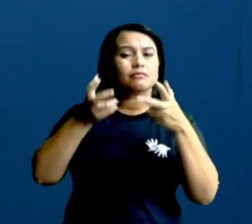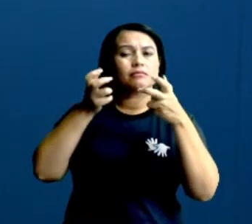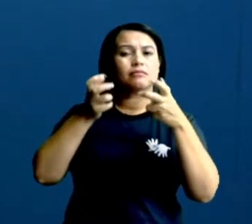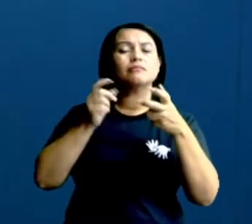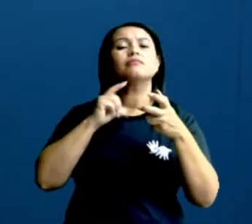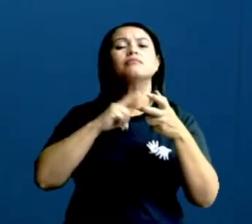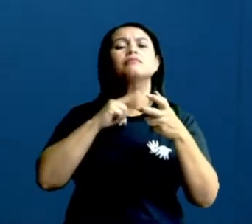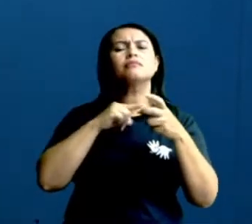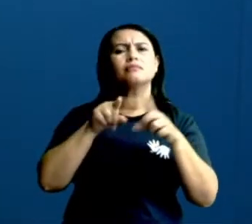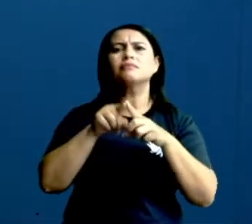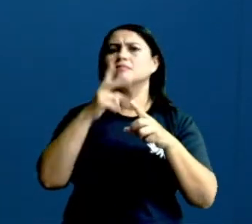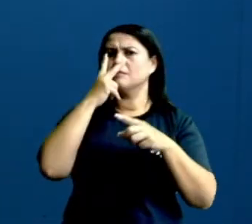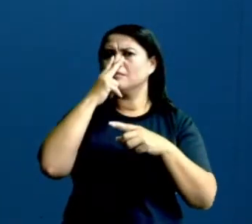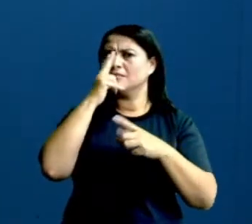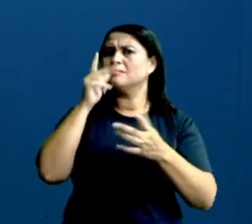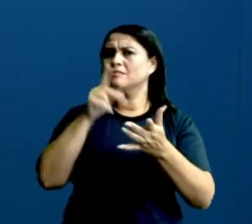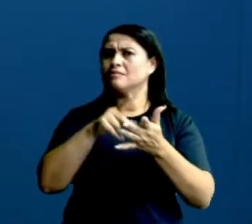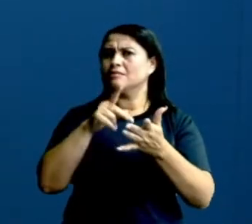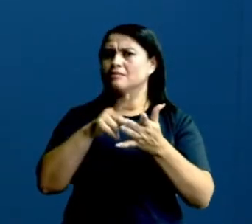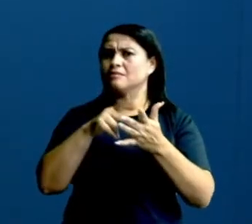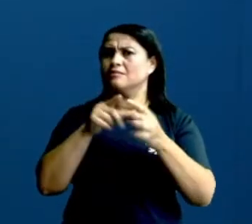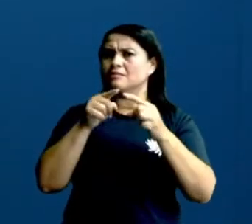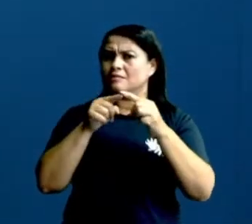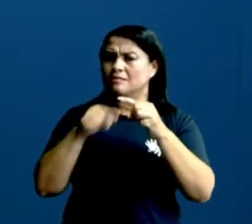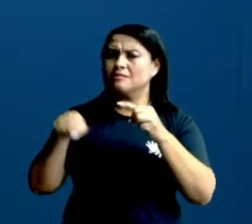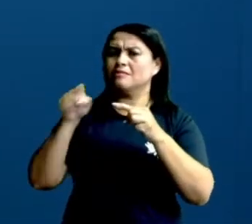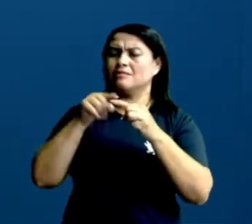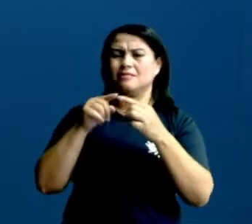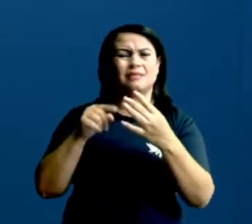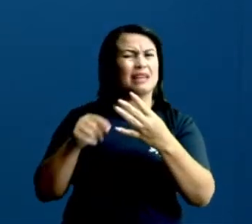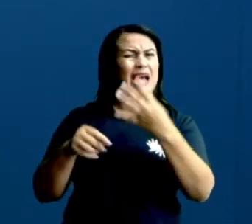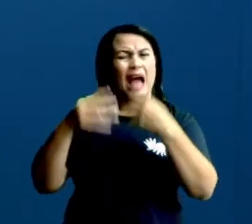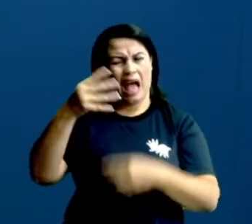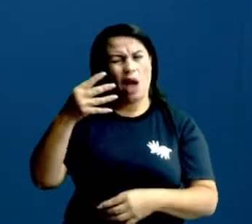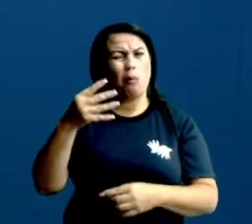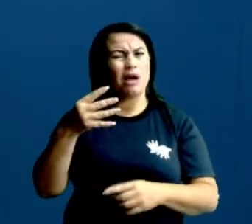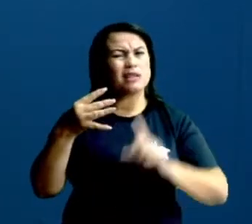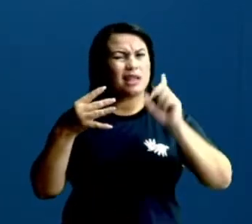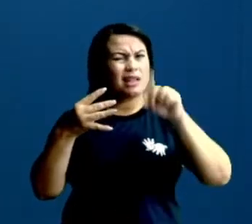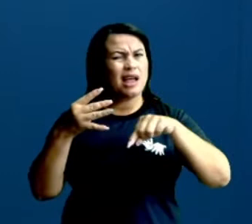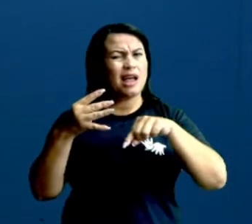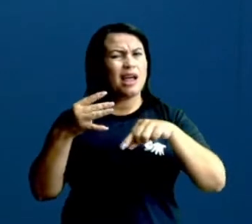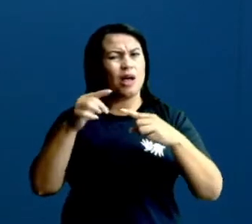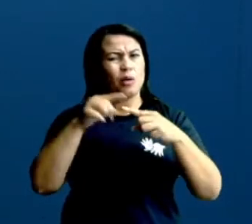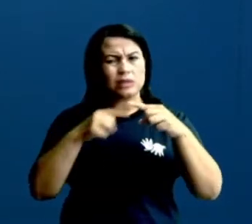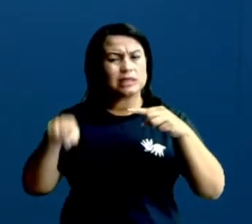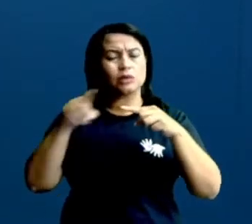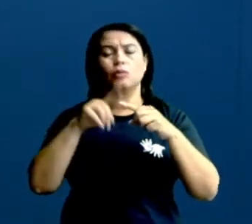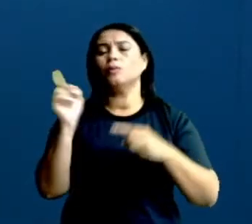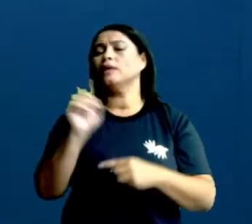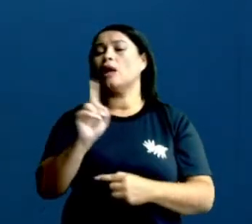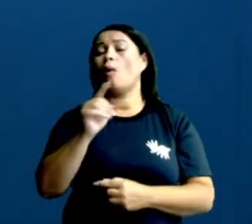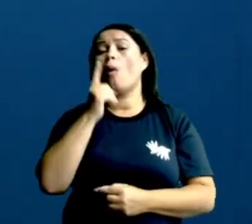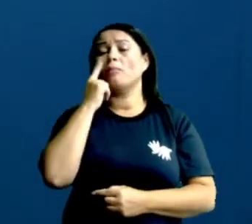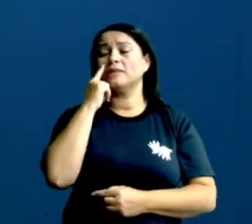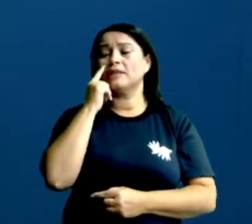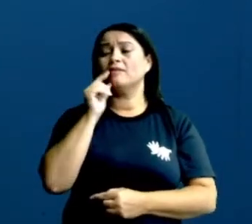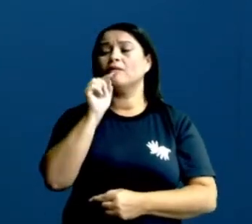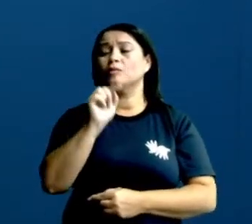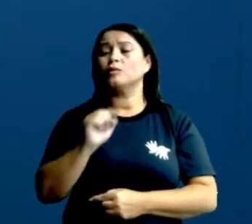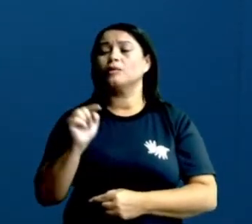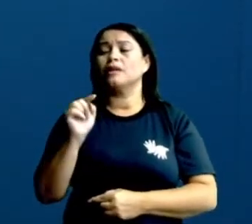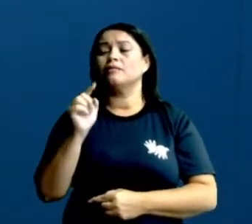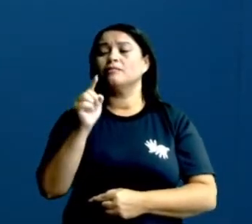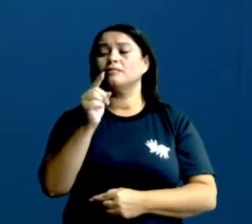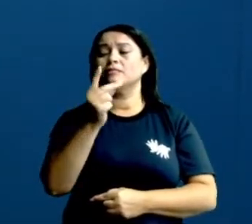Ela se aproxima bem com o círculo, Ô, professora, essa quarta figura não é um círculo, não? Não, ela não é um círculo. Vamos contar,